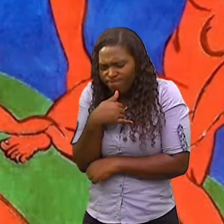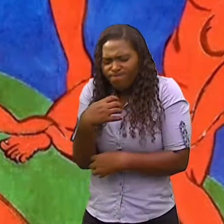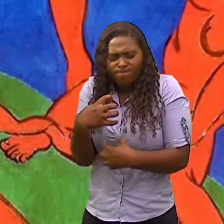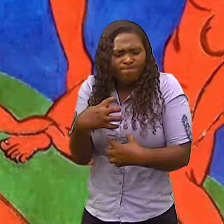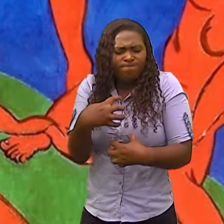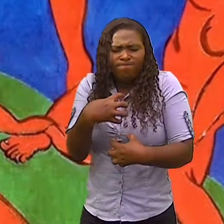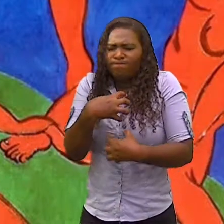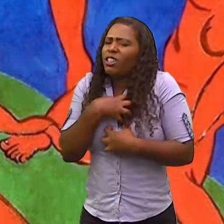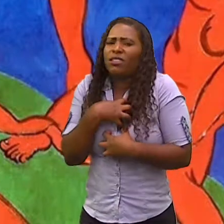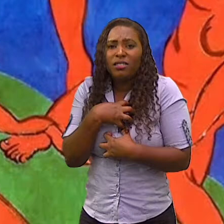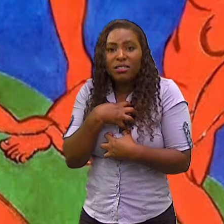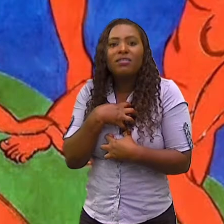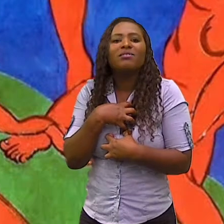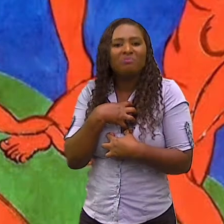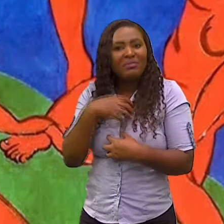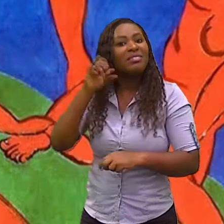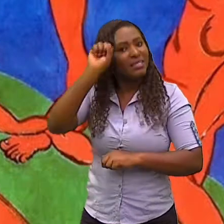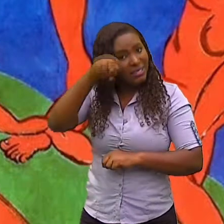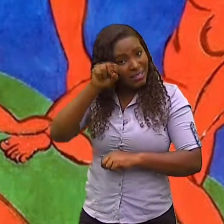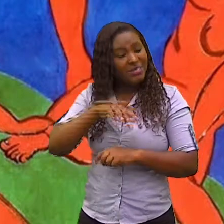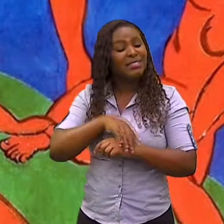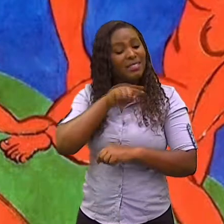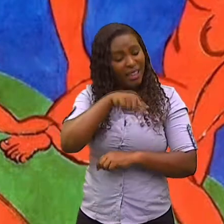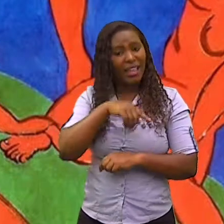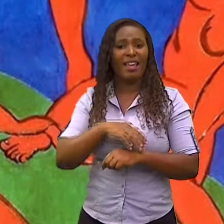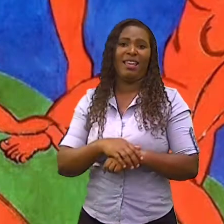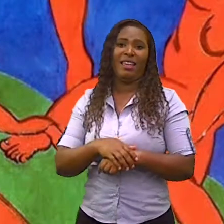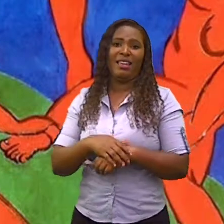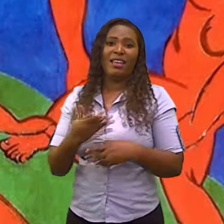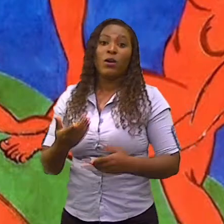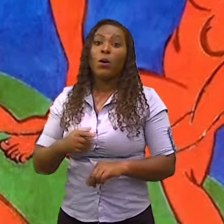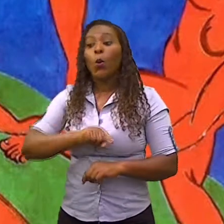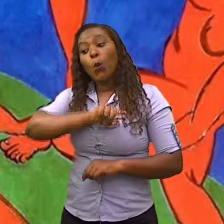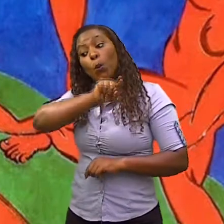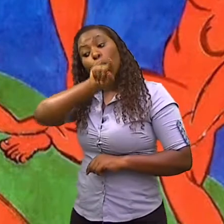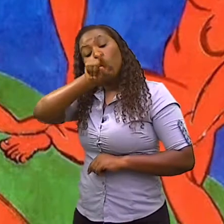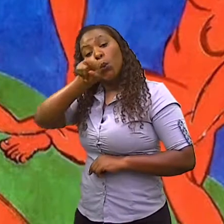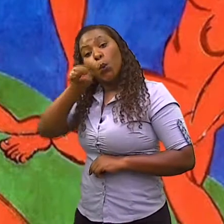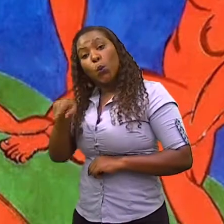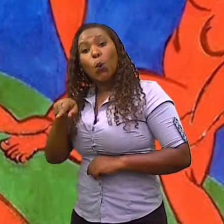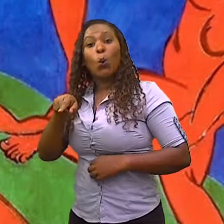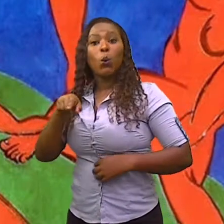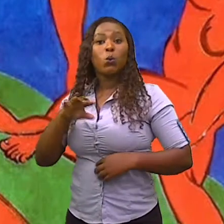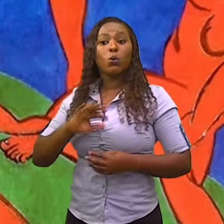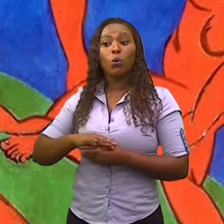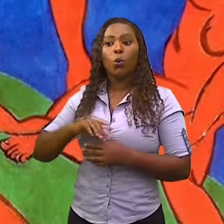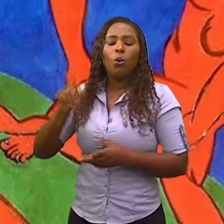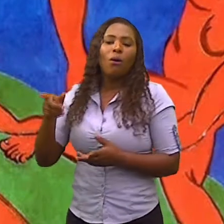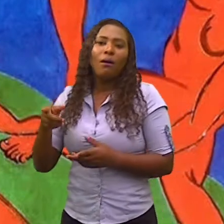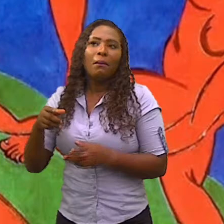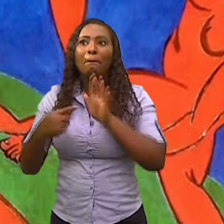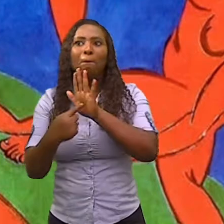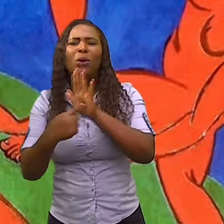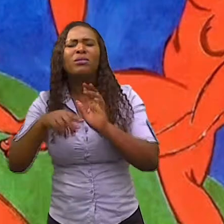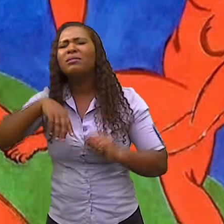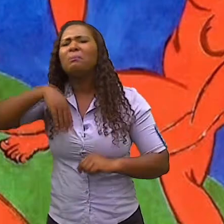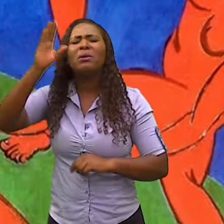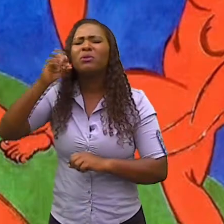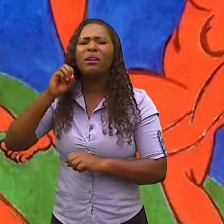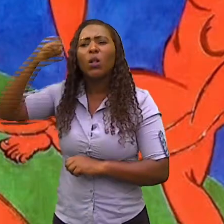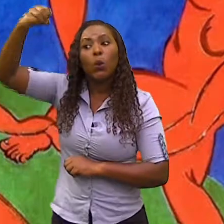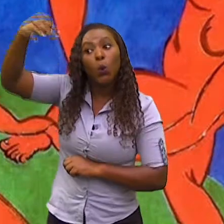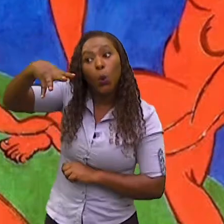No movimento impressionismo, o enfoque resumia na busca pela sensação de luz e sombra.